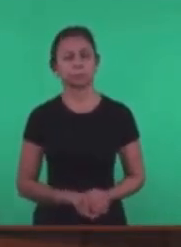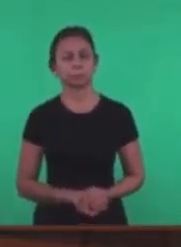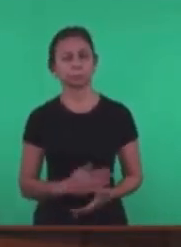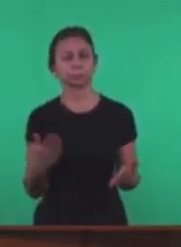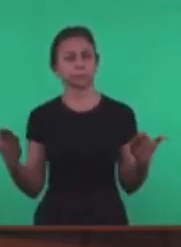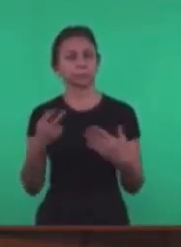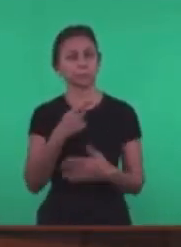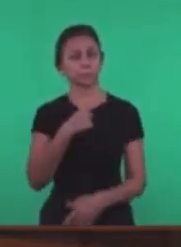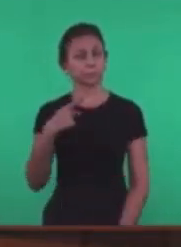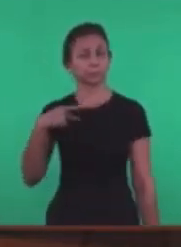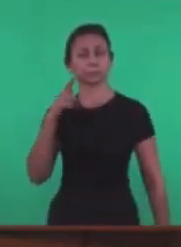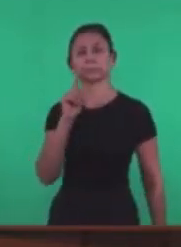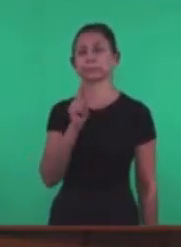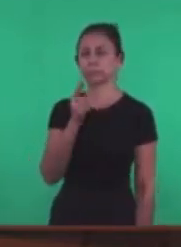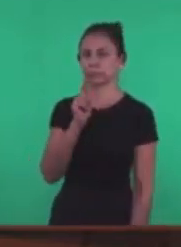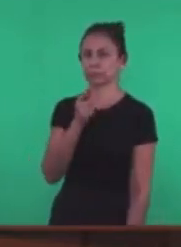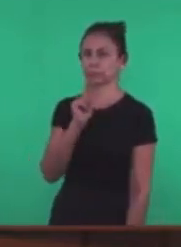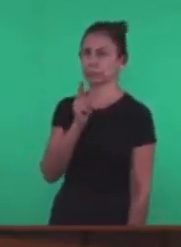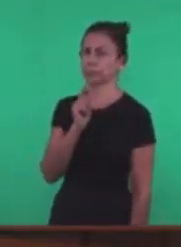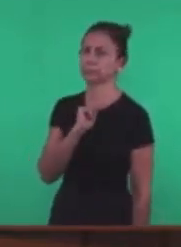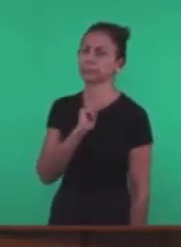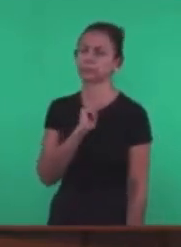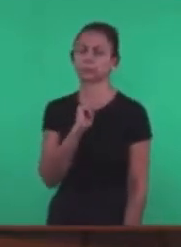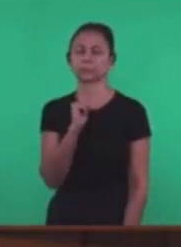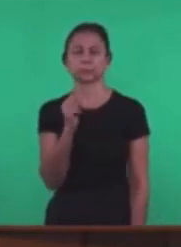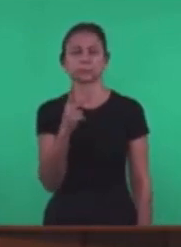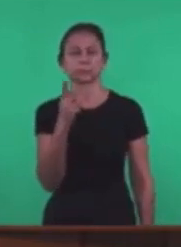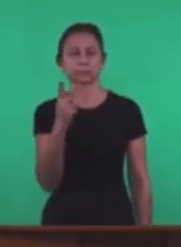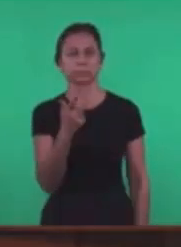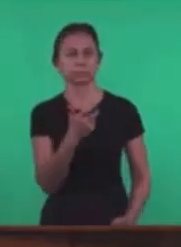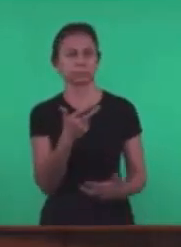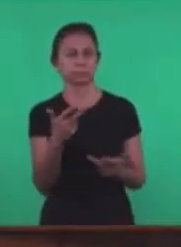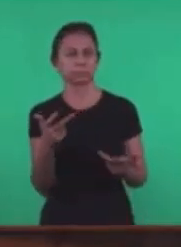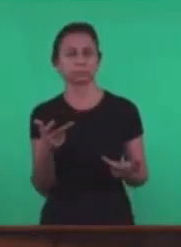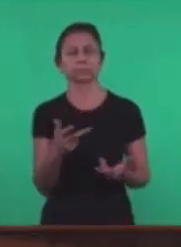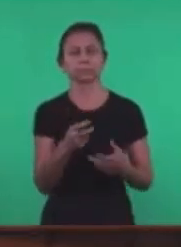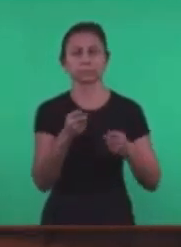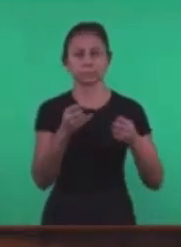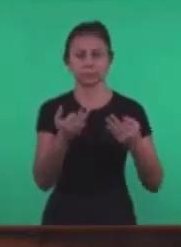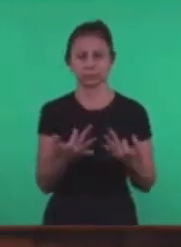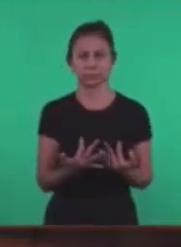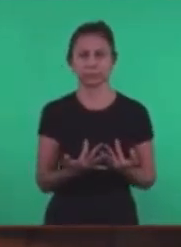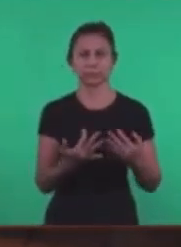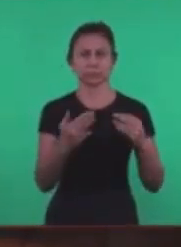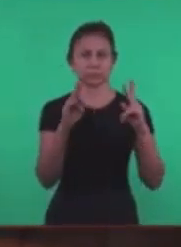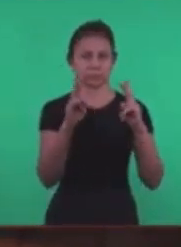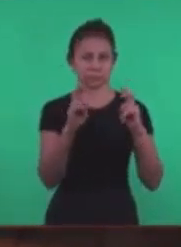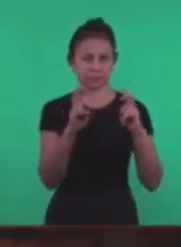Do pastor Gedeuti Vamos ouvir Um pequeno comentário Relacionado a esta parte Deste assunto